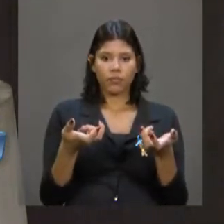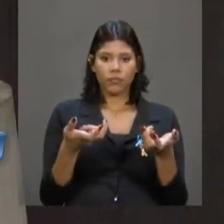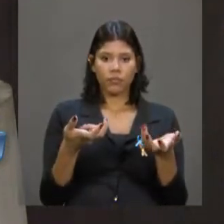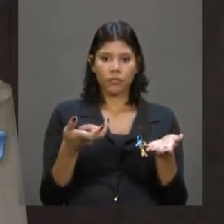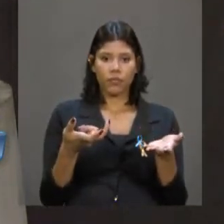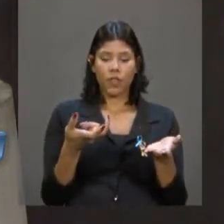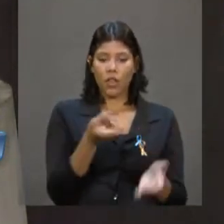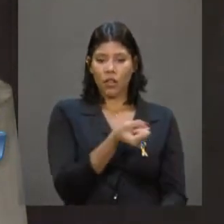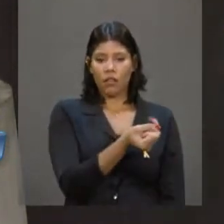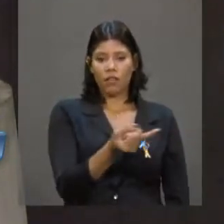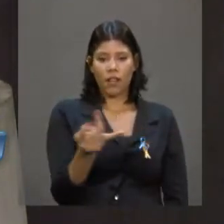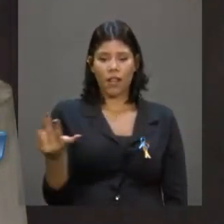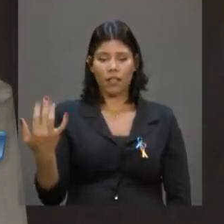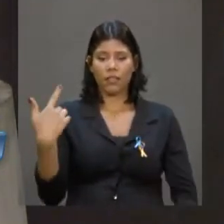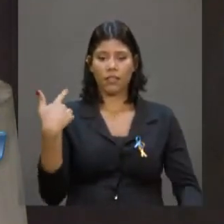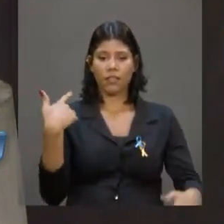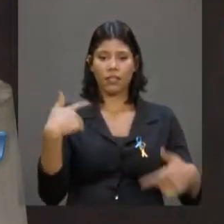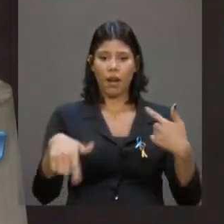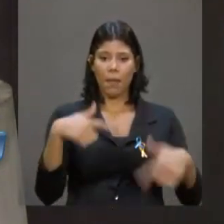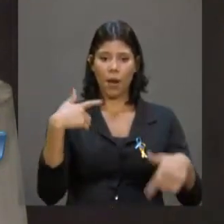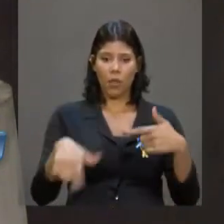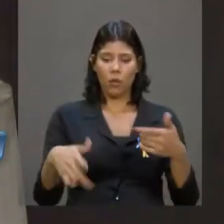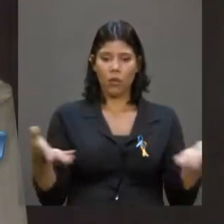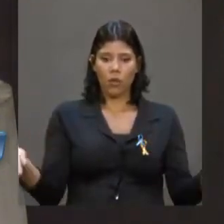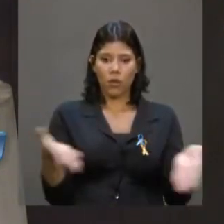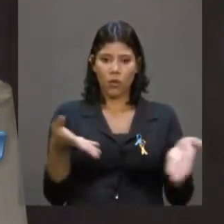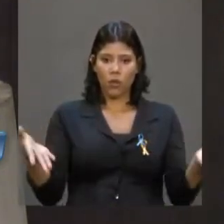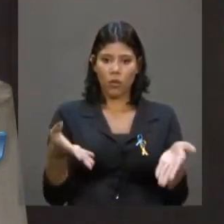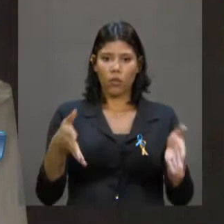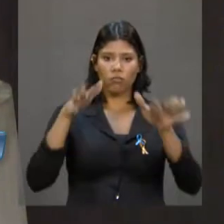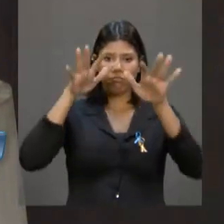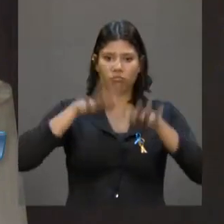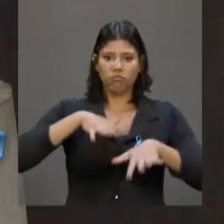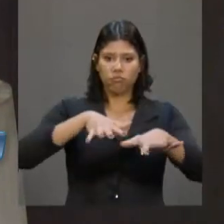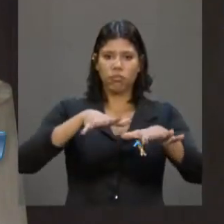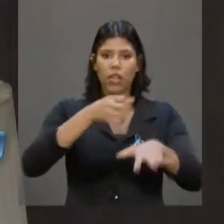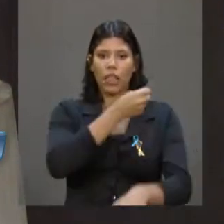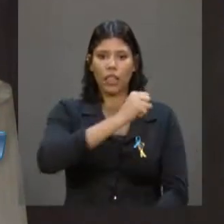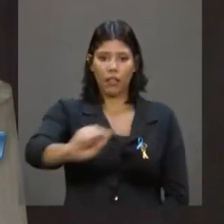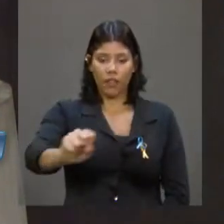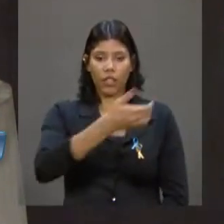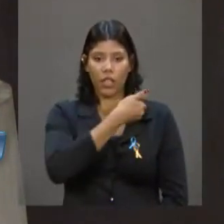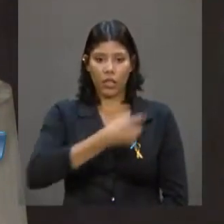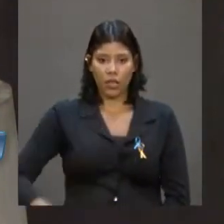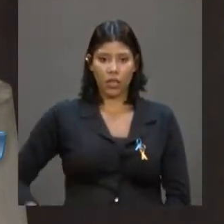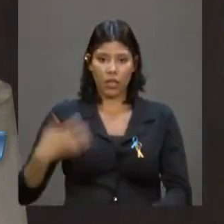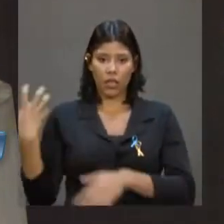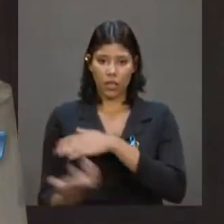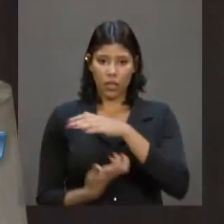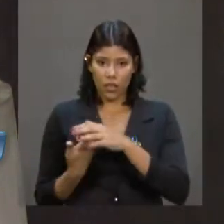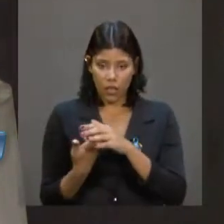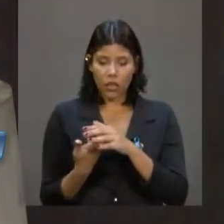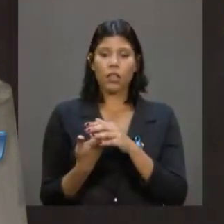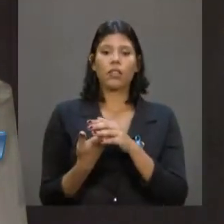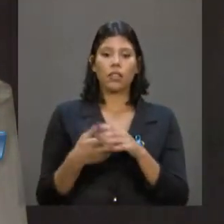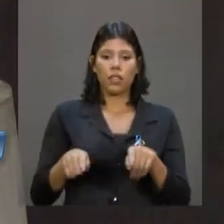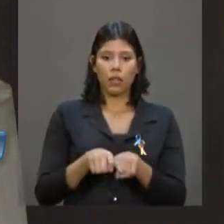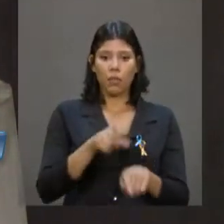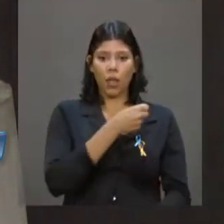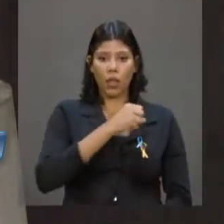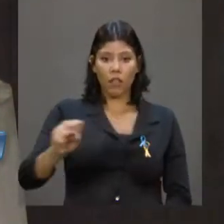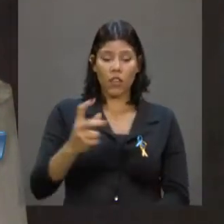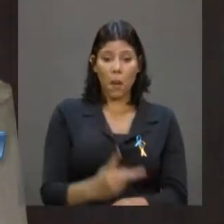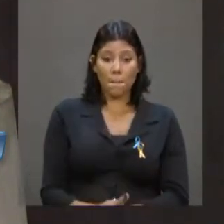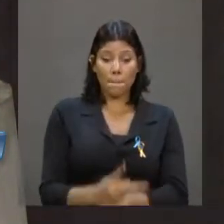aos milhares de trabalhadores que foram hoje fazer esse ato em defesa das estatais, em defesa das empresas públicas, em defesa do